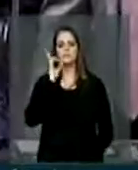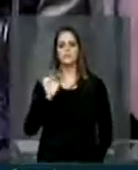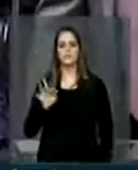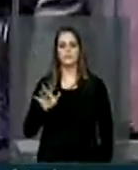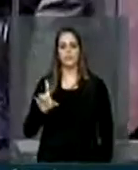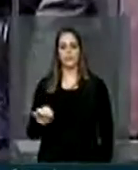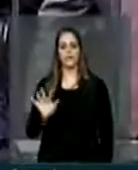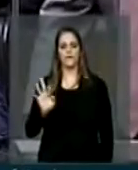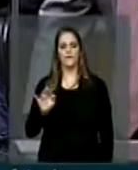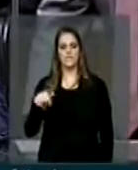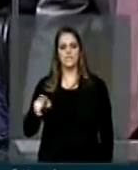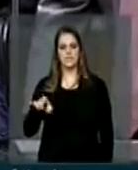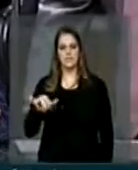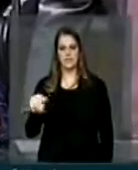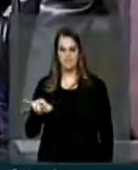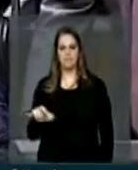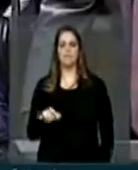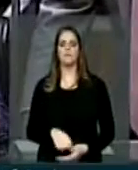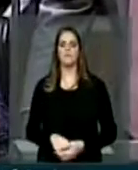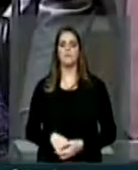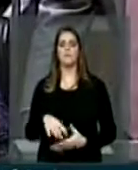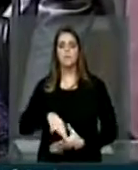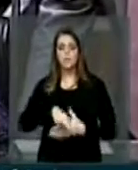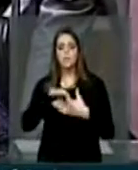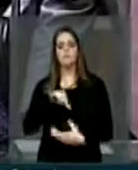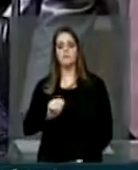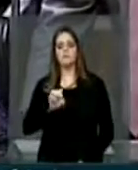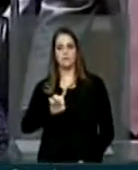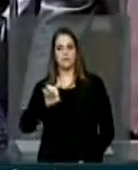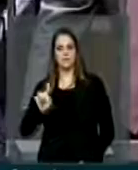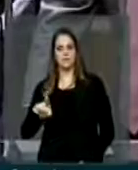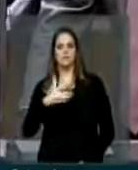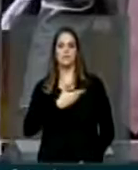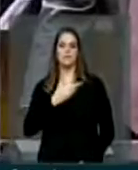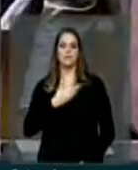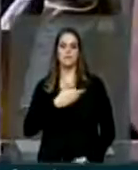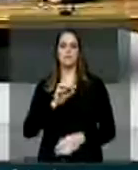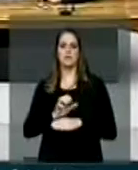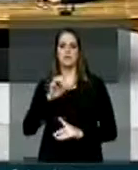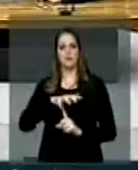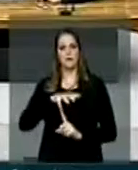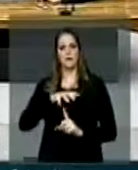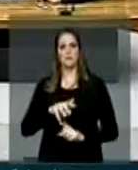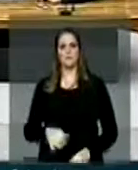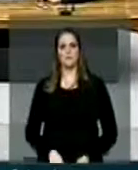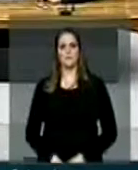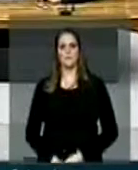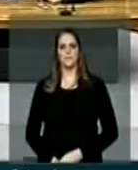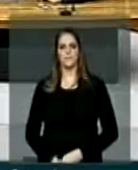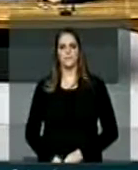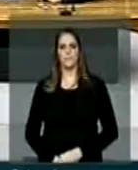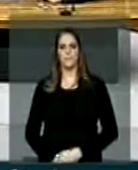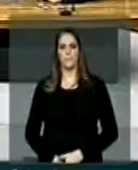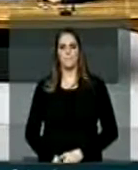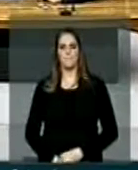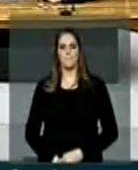Fernando Franciscini, que é líder do Partido Solidariedade, nosso companheiro lá do Estado do Paraná. Cumprimento